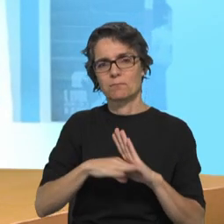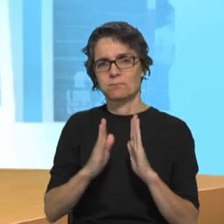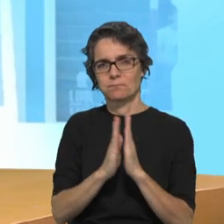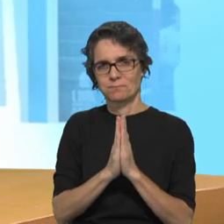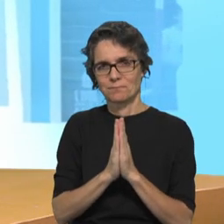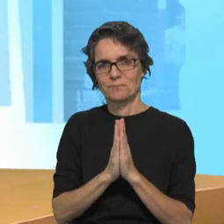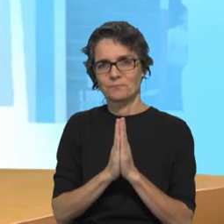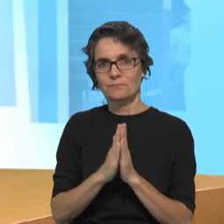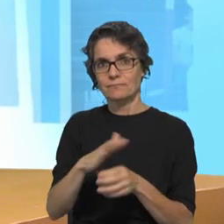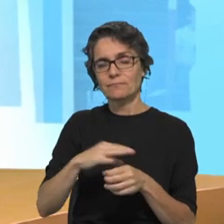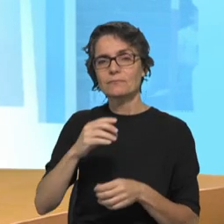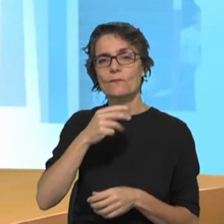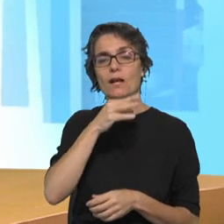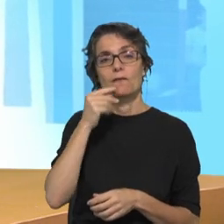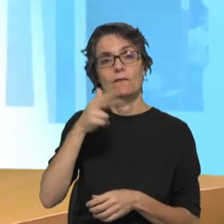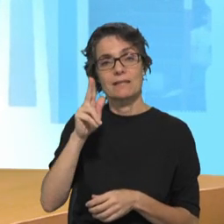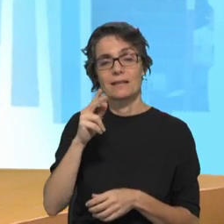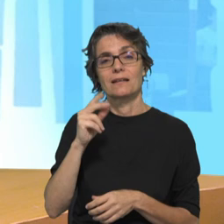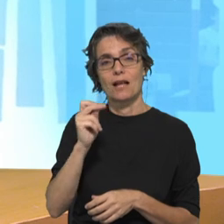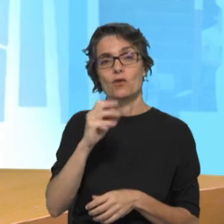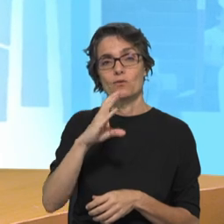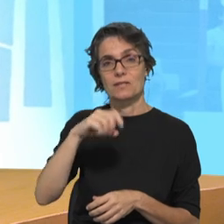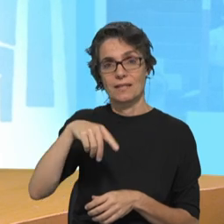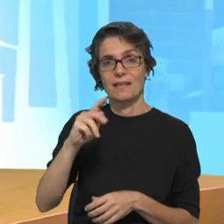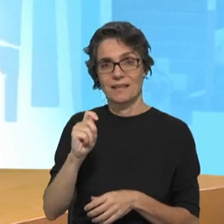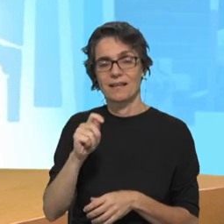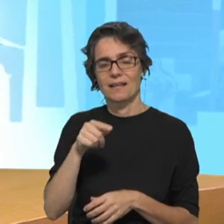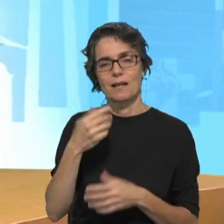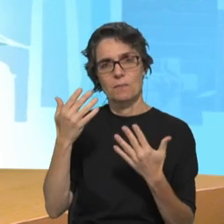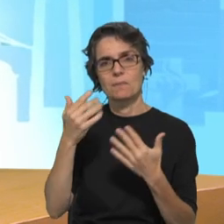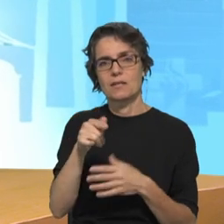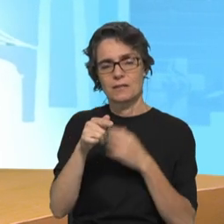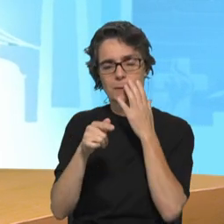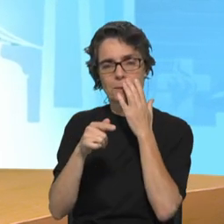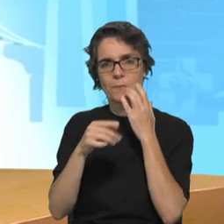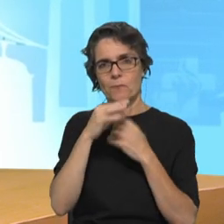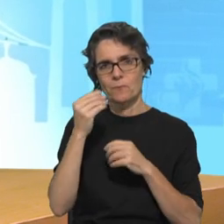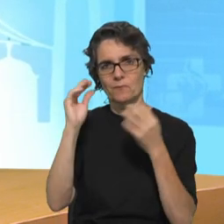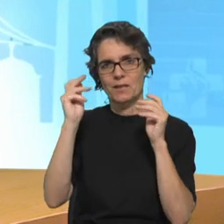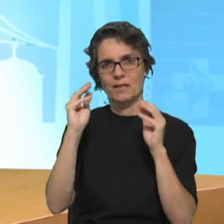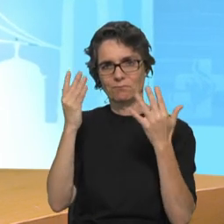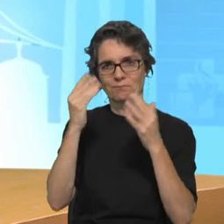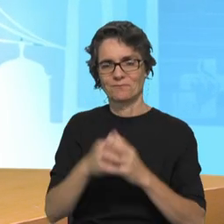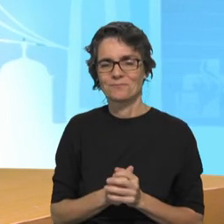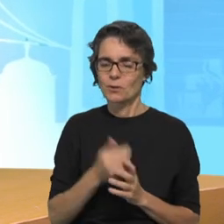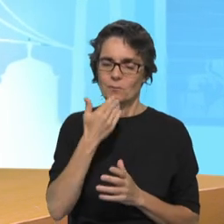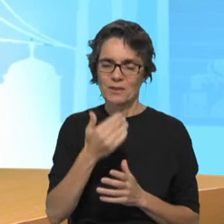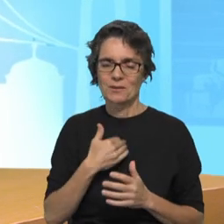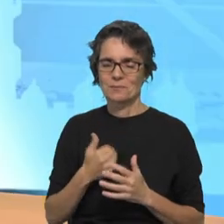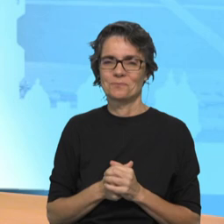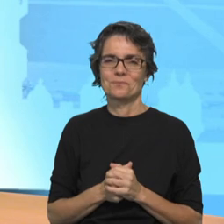Eclésia neste contexto dos 100 anos do CNE e parabéns desde já pelo centenário que celebram. Muito obrigado. Muito obrigado.